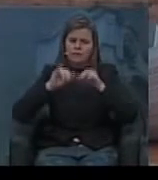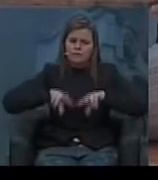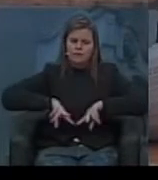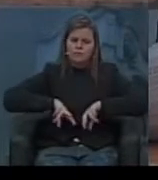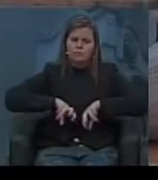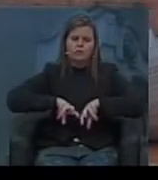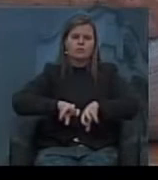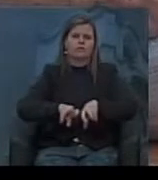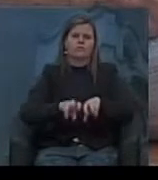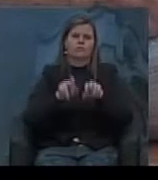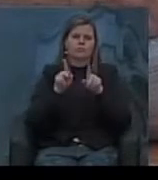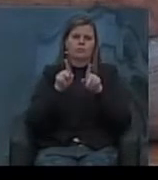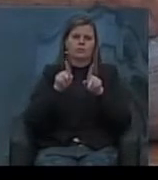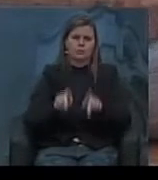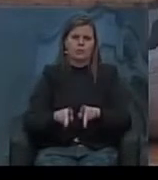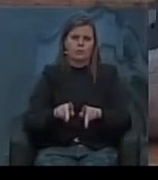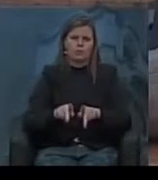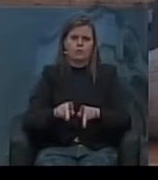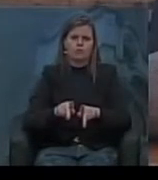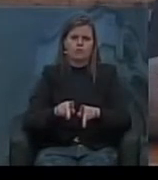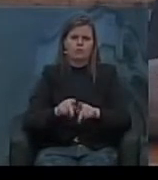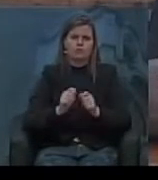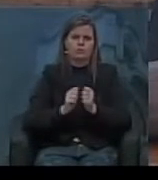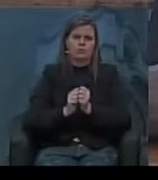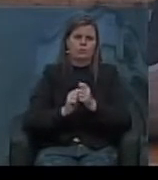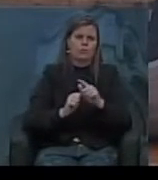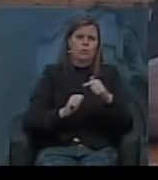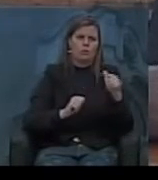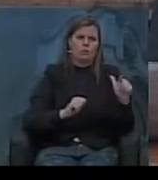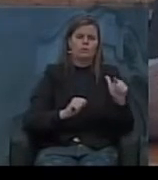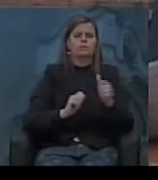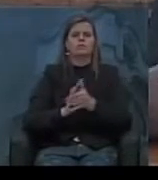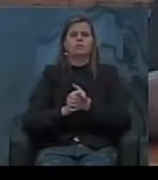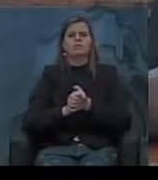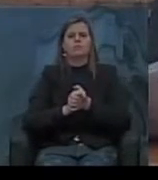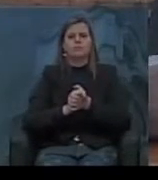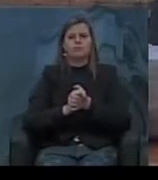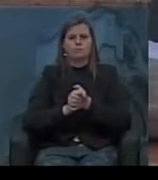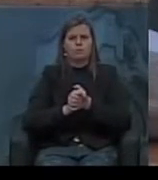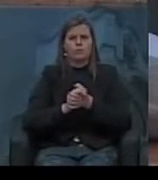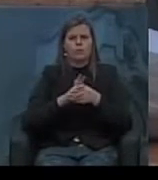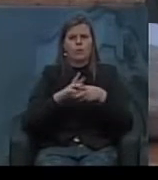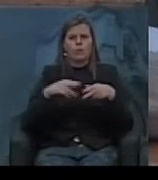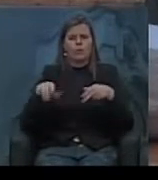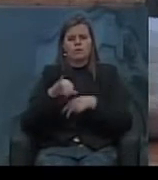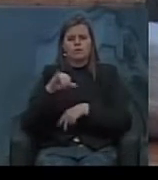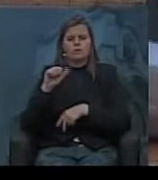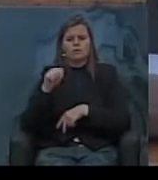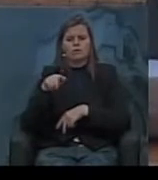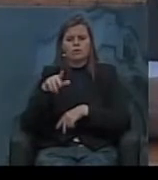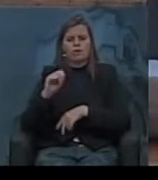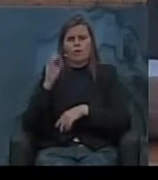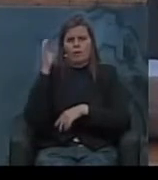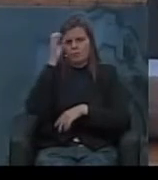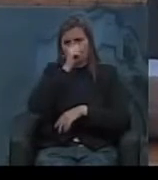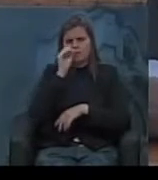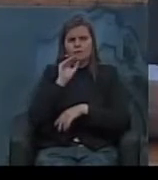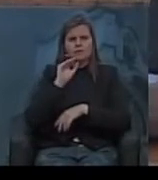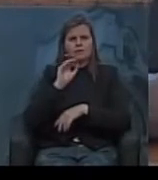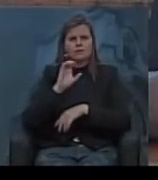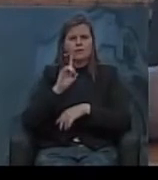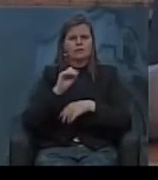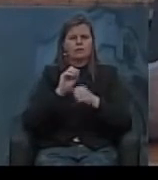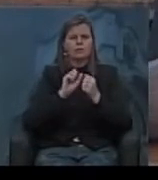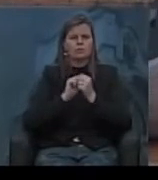de uma pessoa para com a outra lições que o Jango aprendeu muito cedo junto